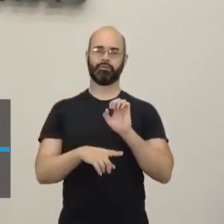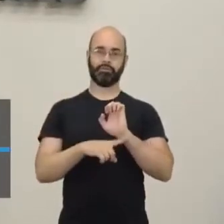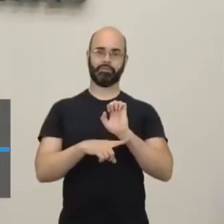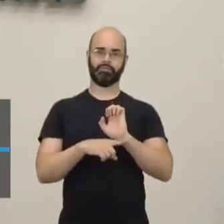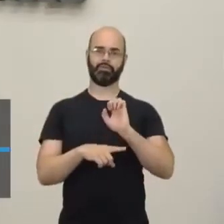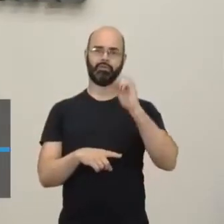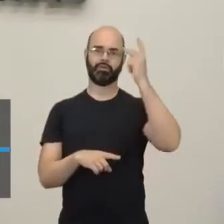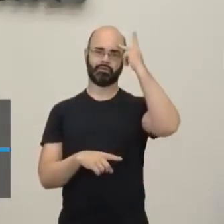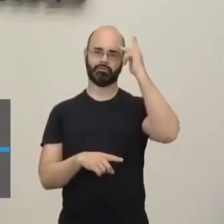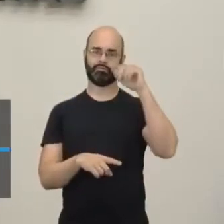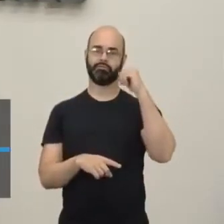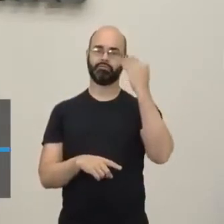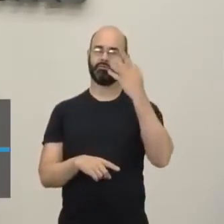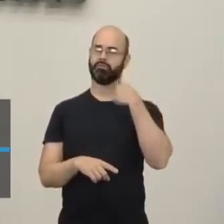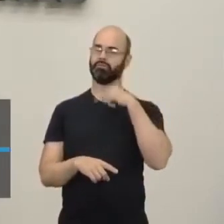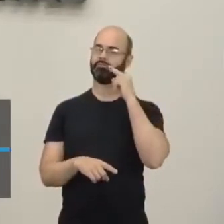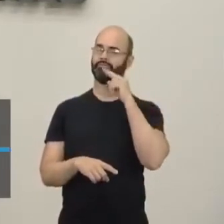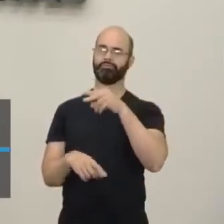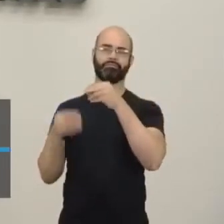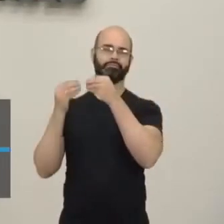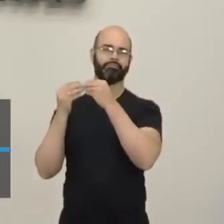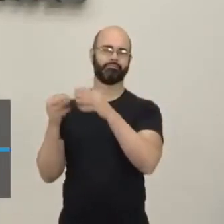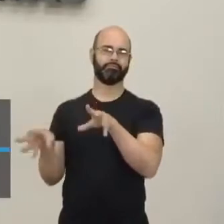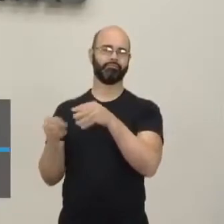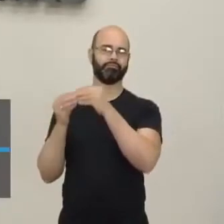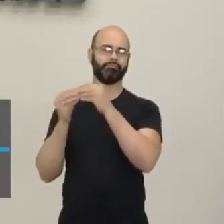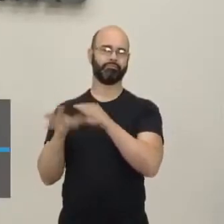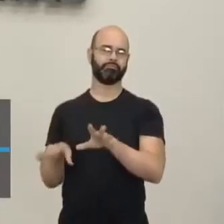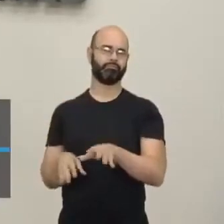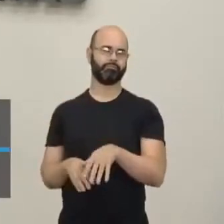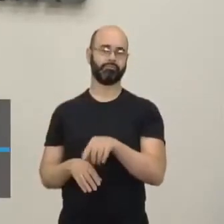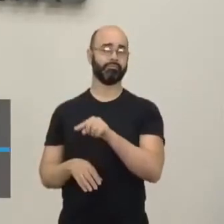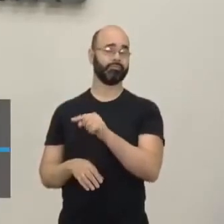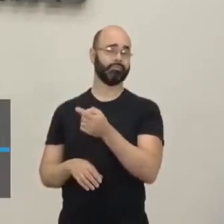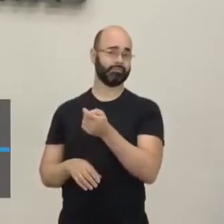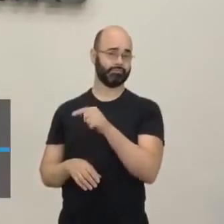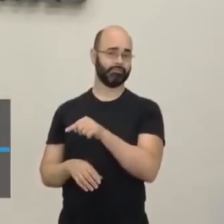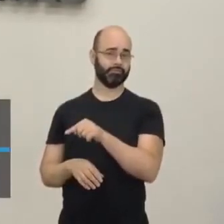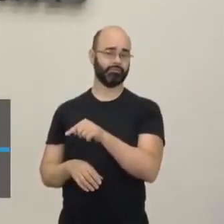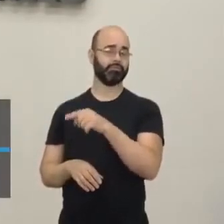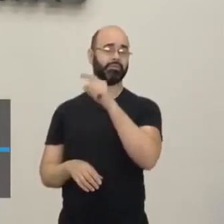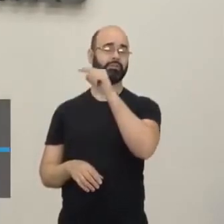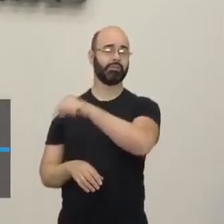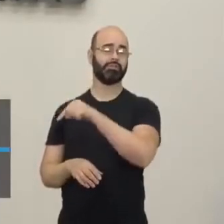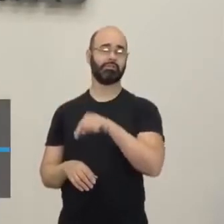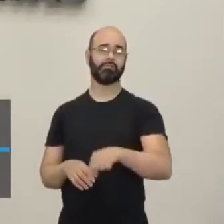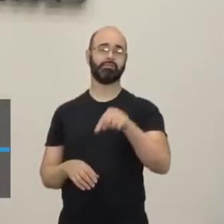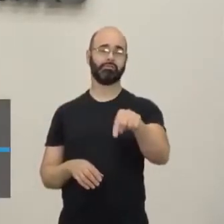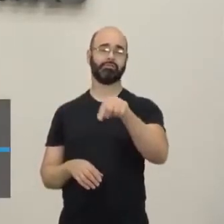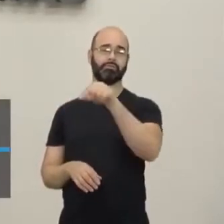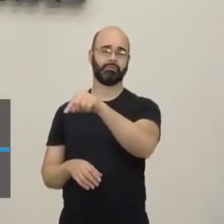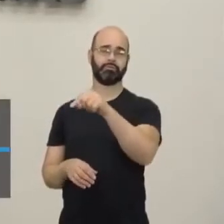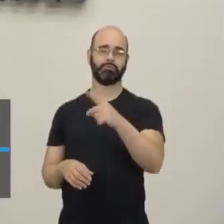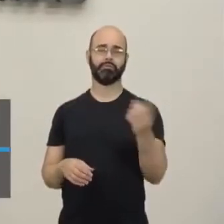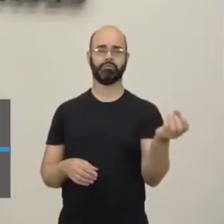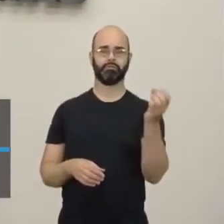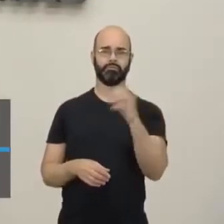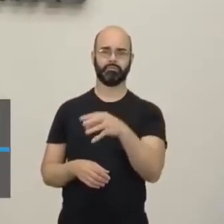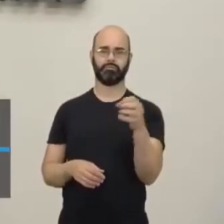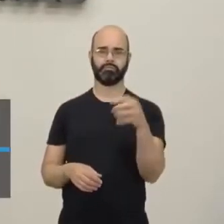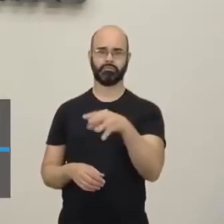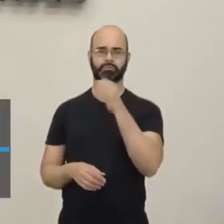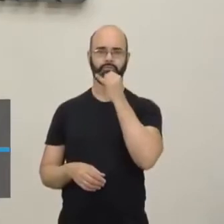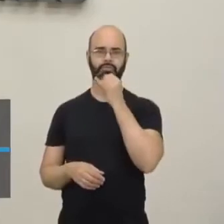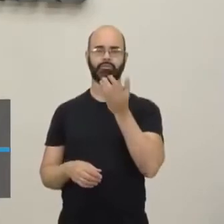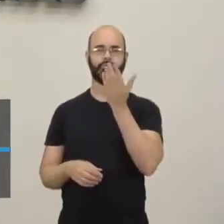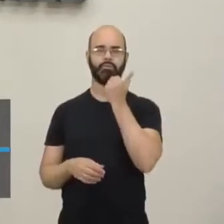Então, a gente vê o quanto lá se desperdiça, né? Isso aí é só um ponto, hein? São vários pontos aí de abastecimento, né? E